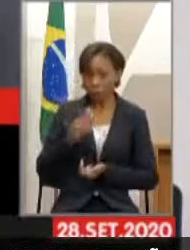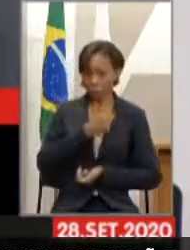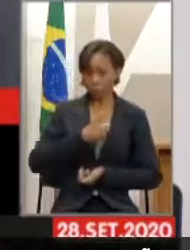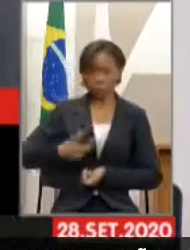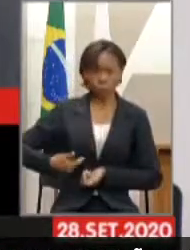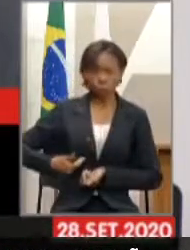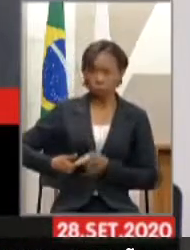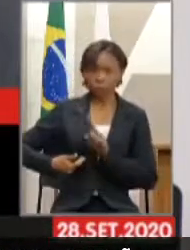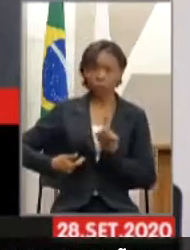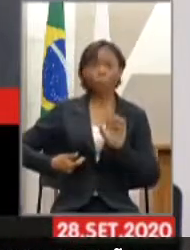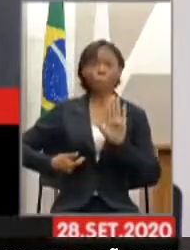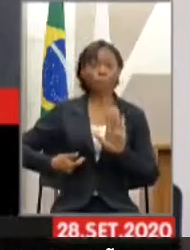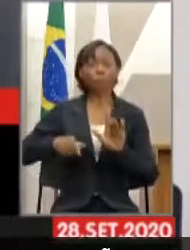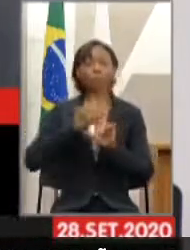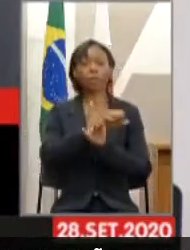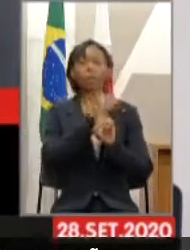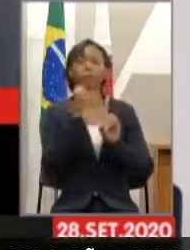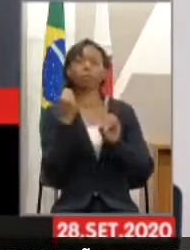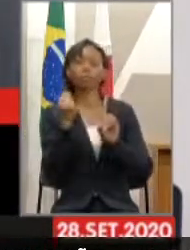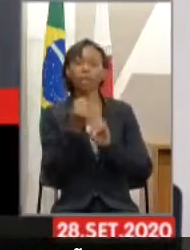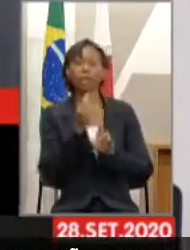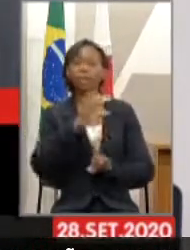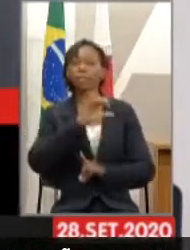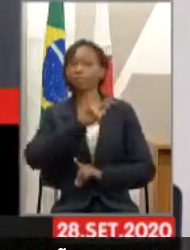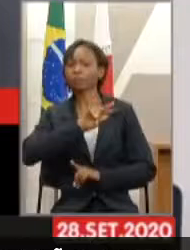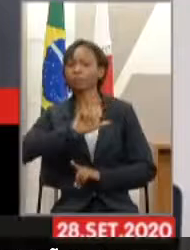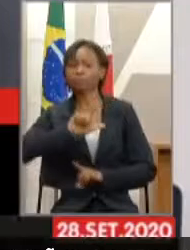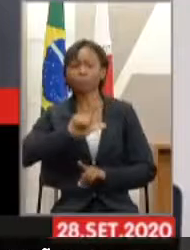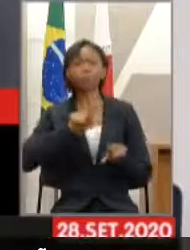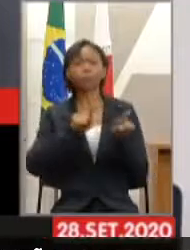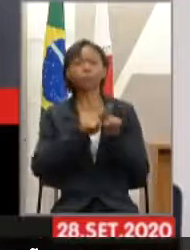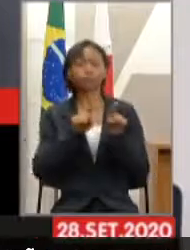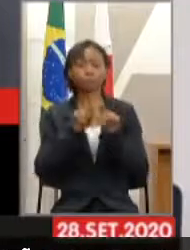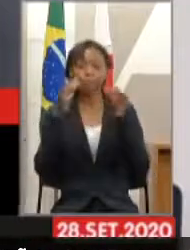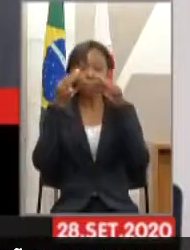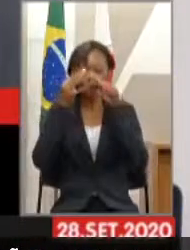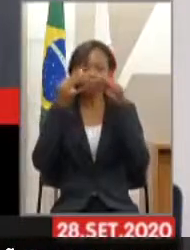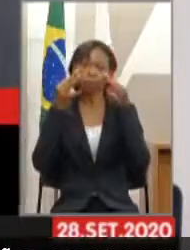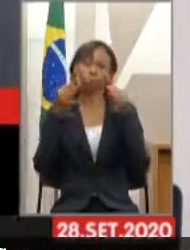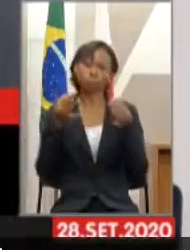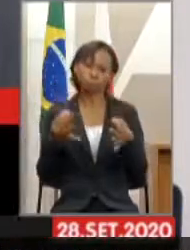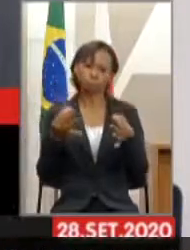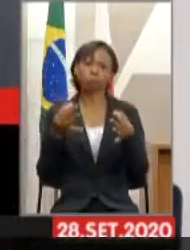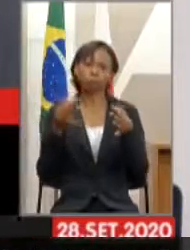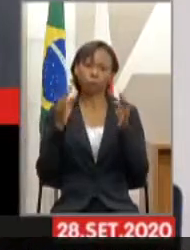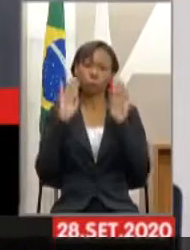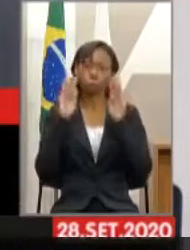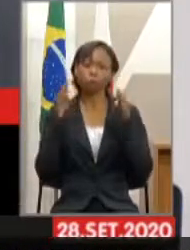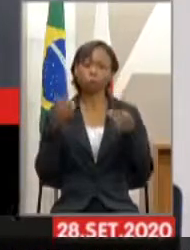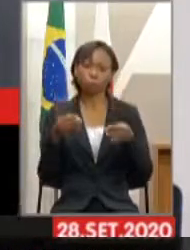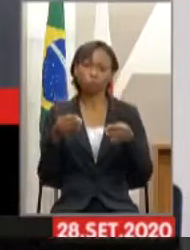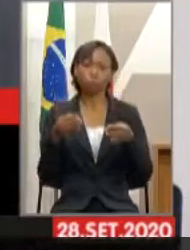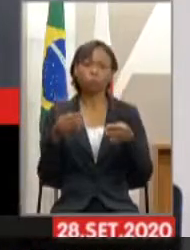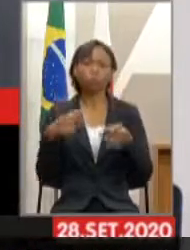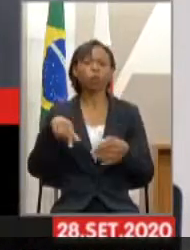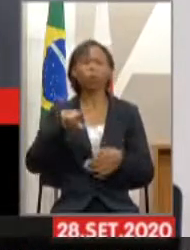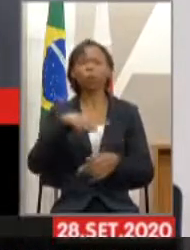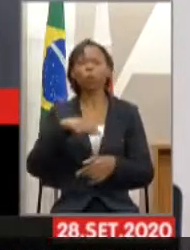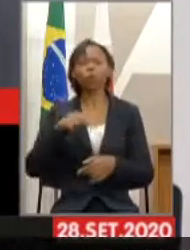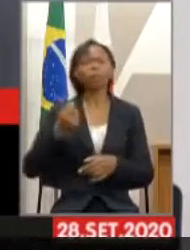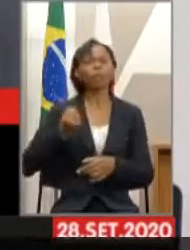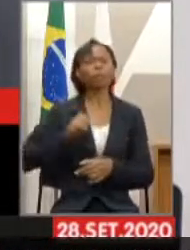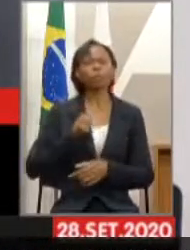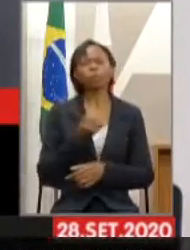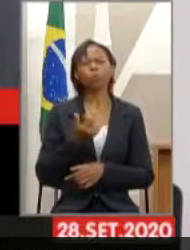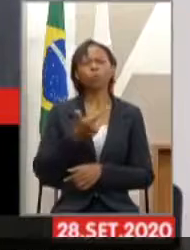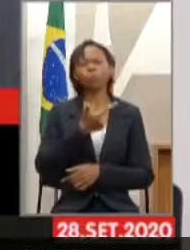sociedade civil organizada, fique atento a isso. Nós, em números redondos, é 24, poucos